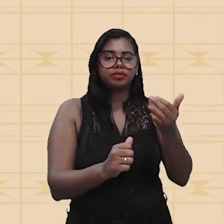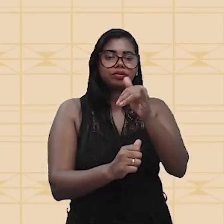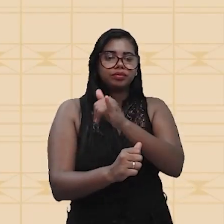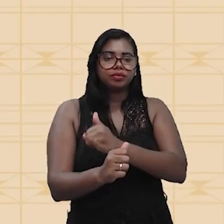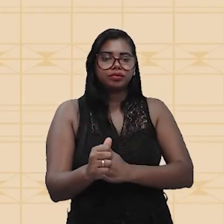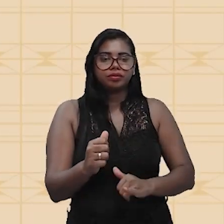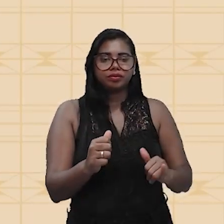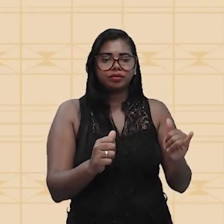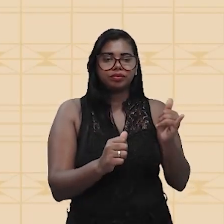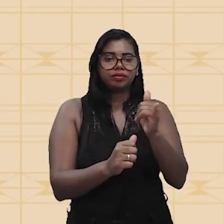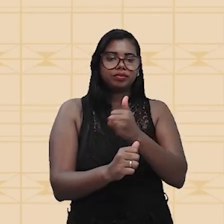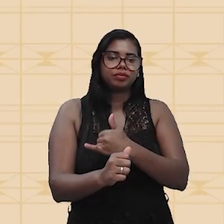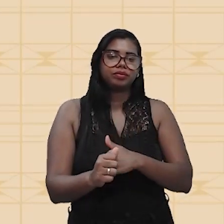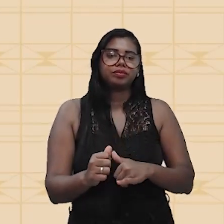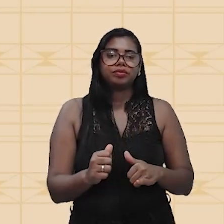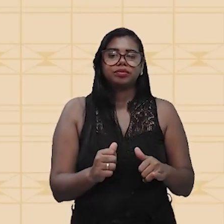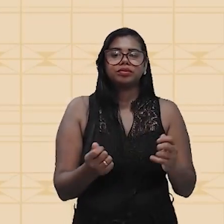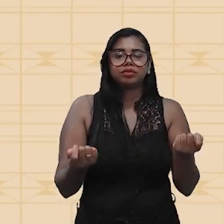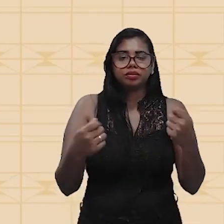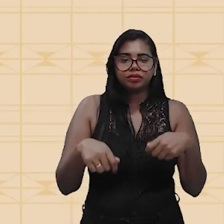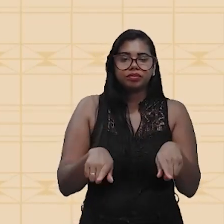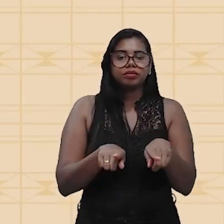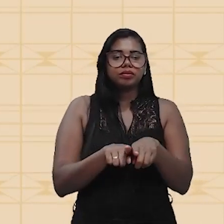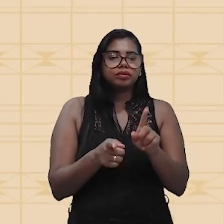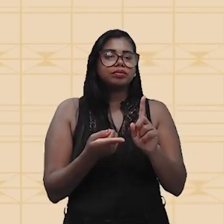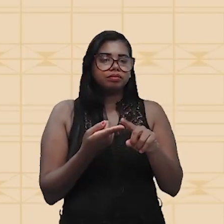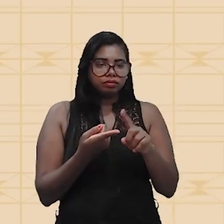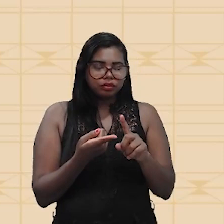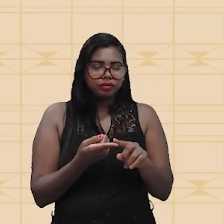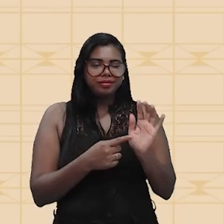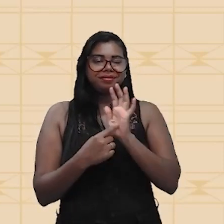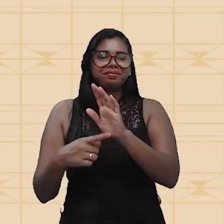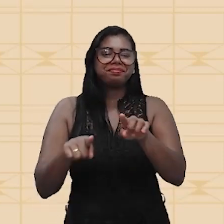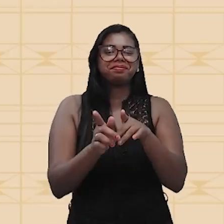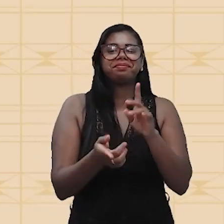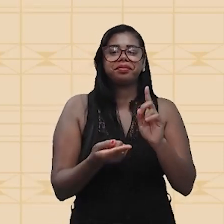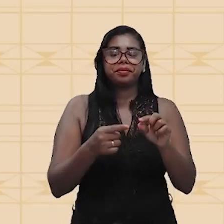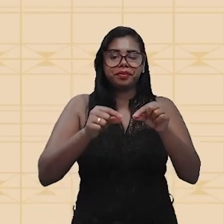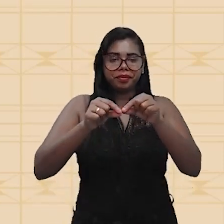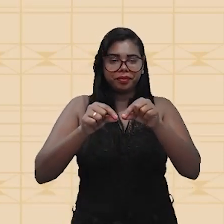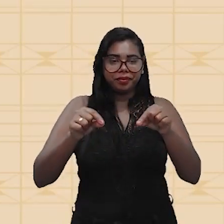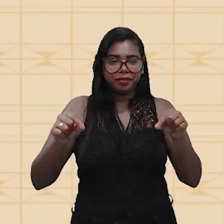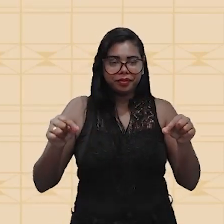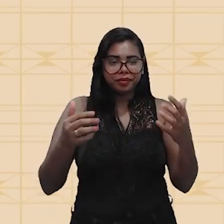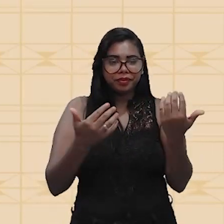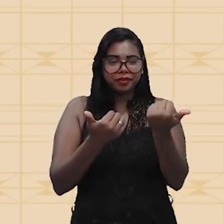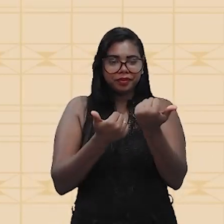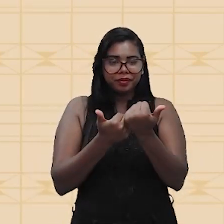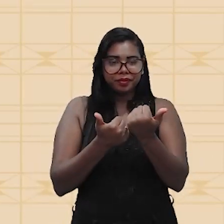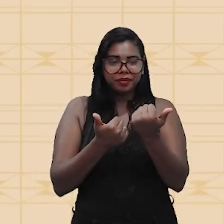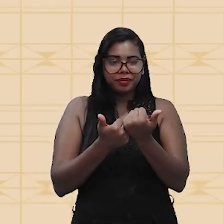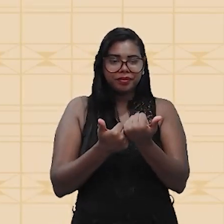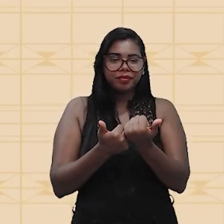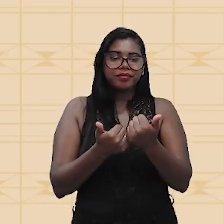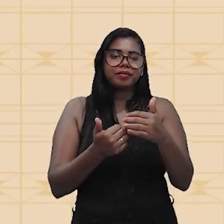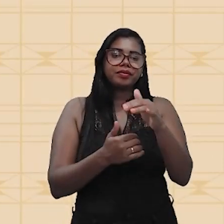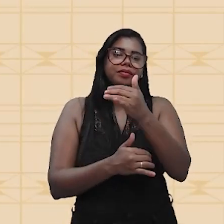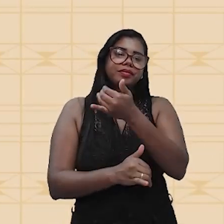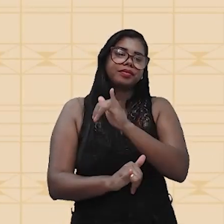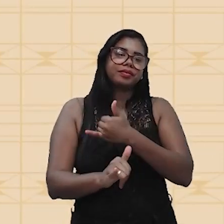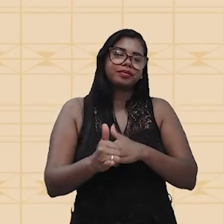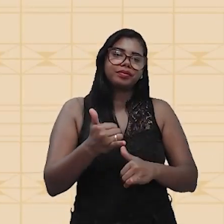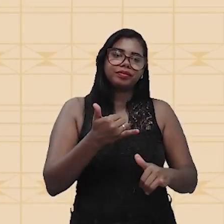elétrons. O que pode ser feito também, que é considerado em alguns livros, é a substituição de elétrons por uma